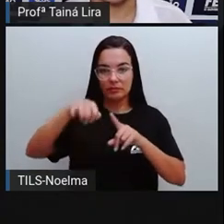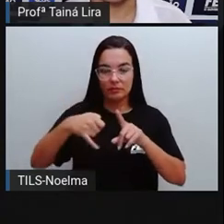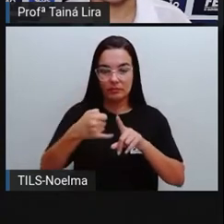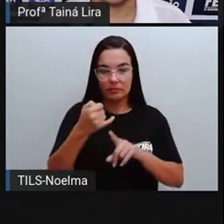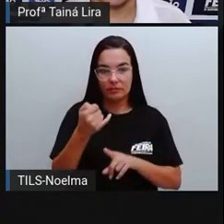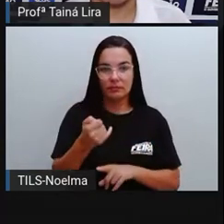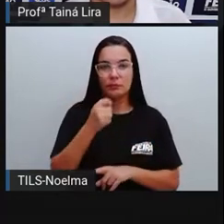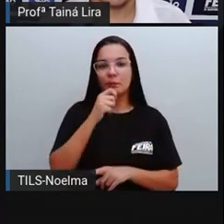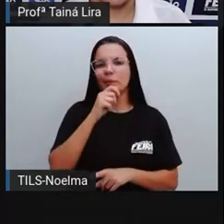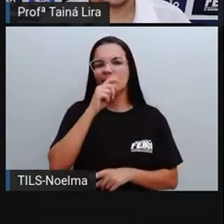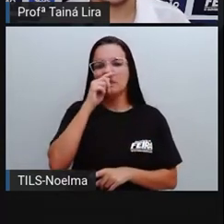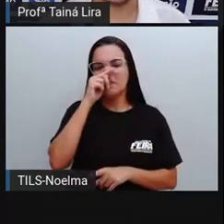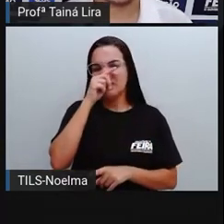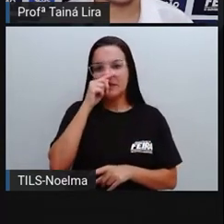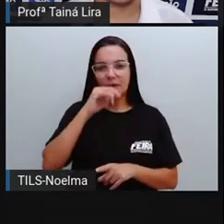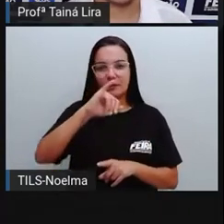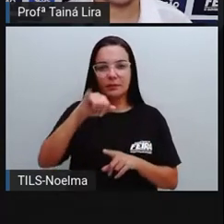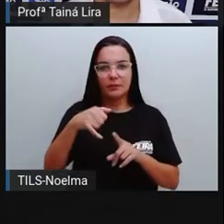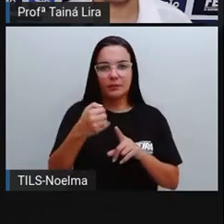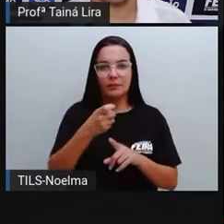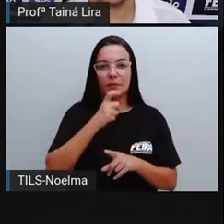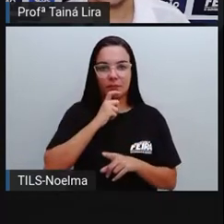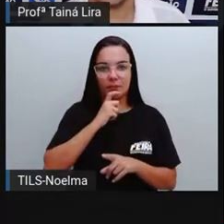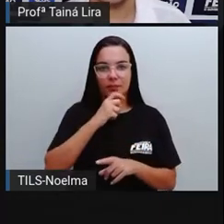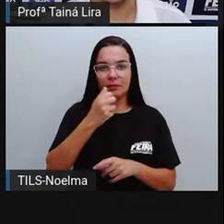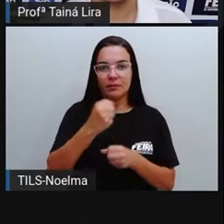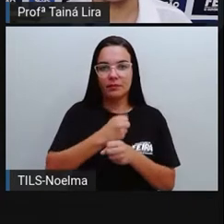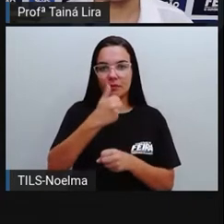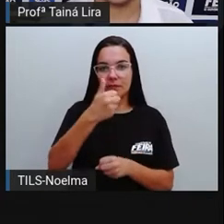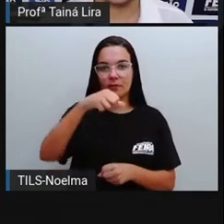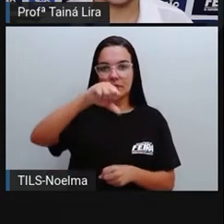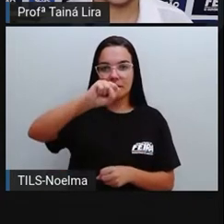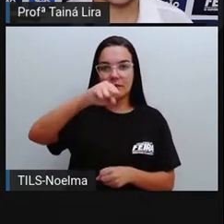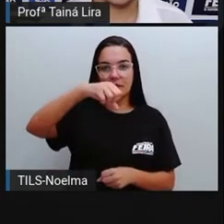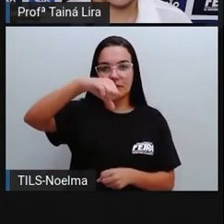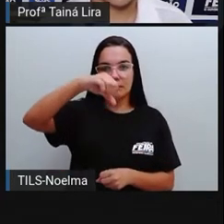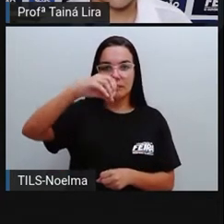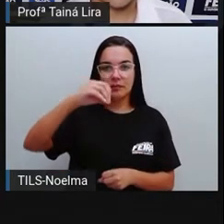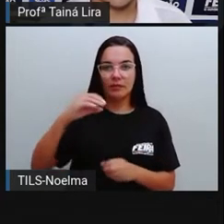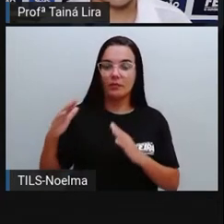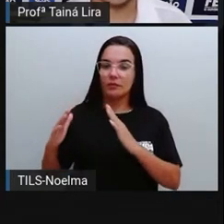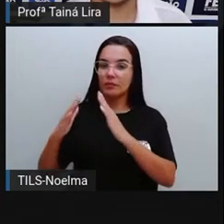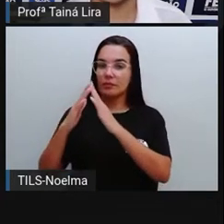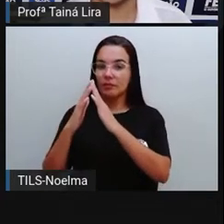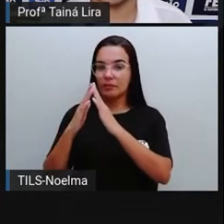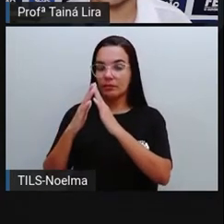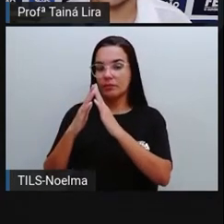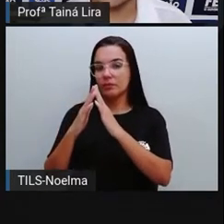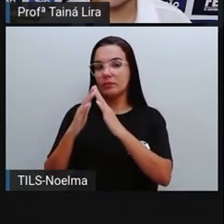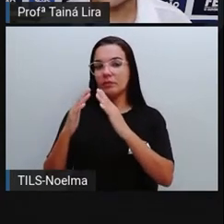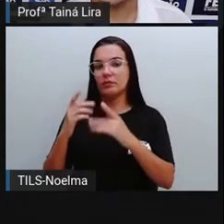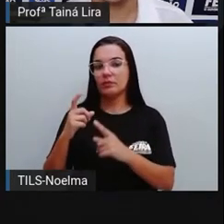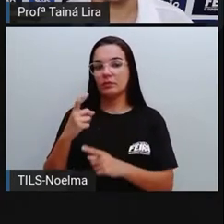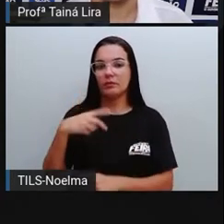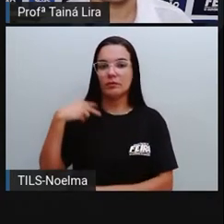anos após a instalação oficial da Câmara. Então,